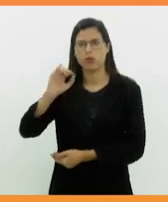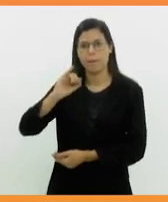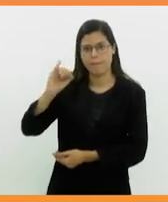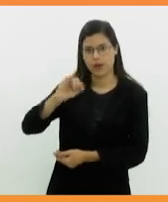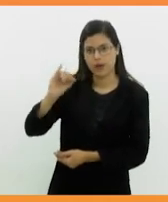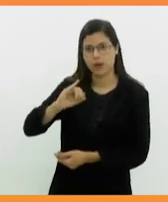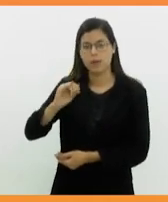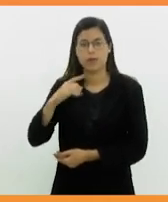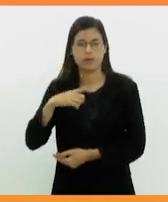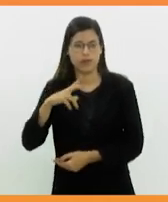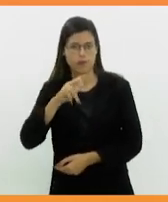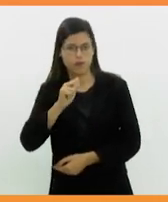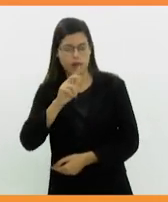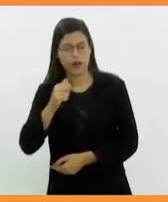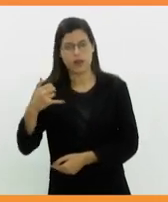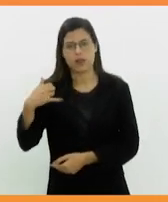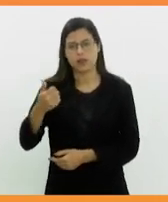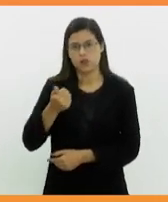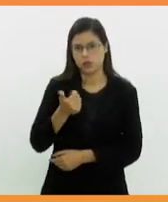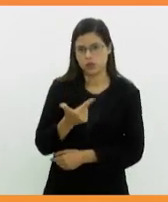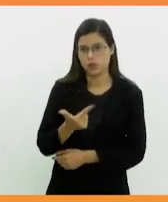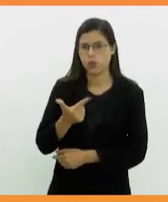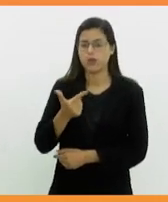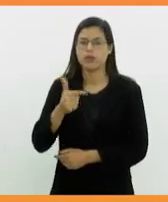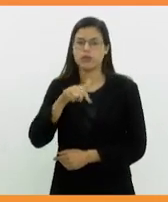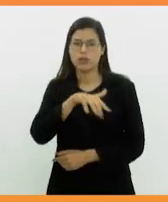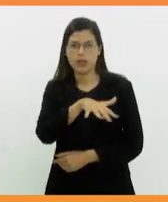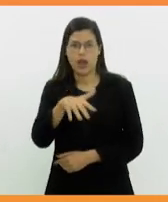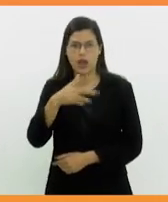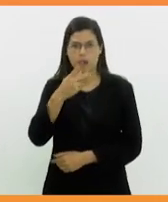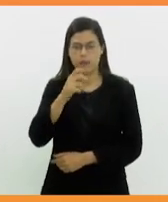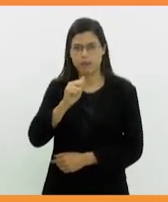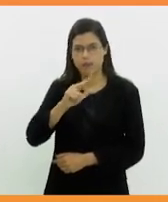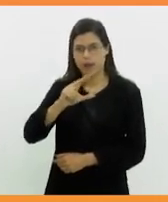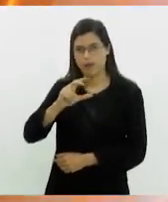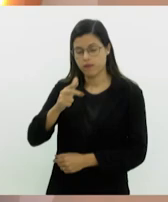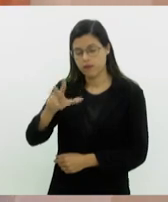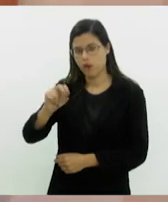jovens a partir de 12 anos de idade, do Pavão, Pavãozinho e Cantagalo.